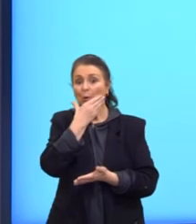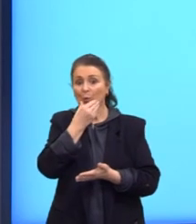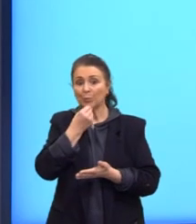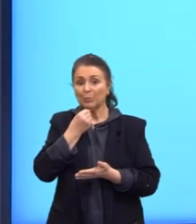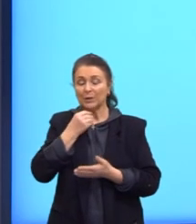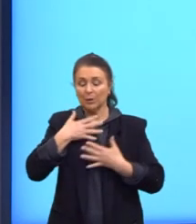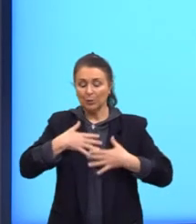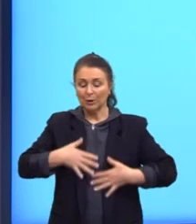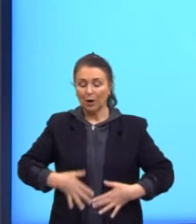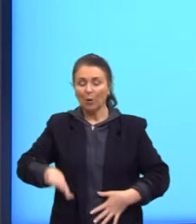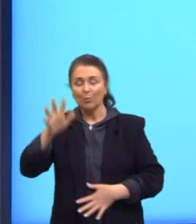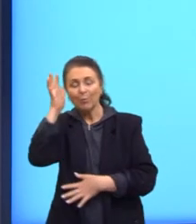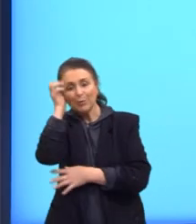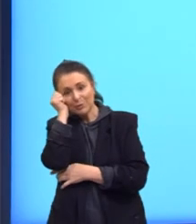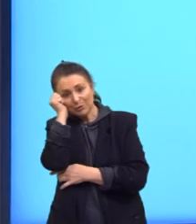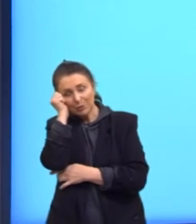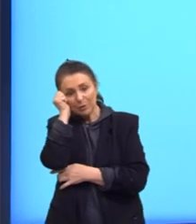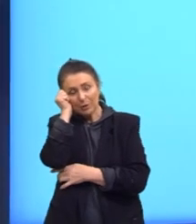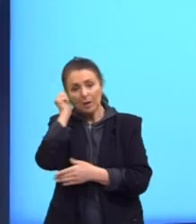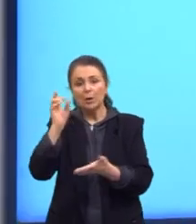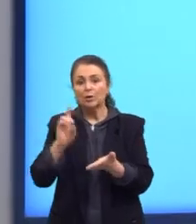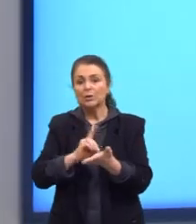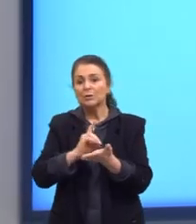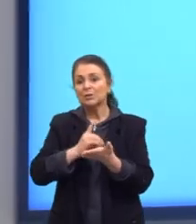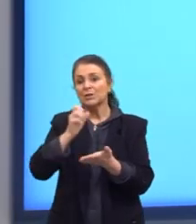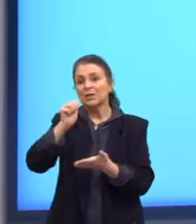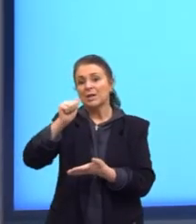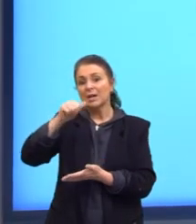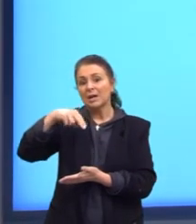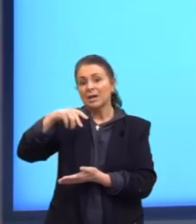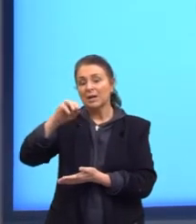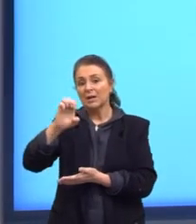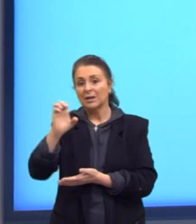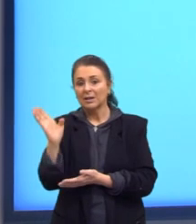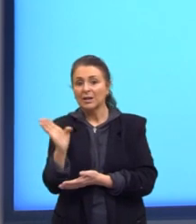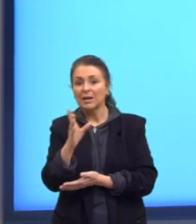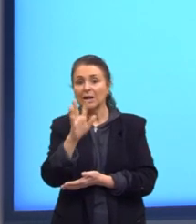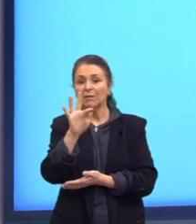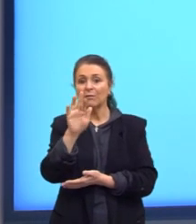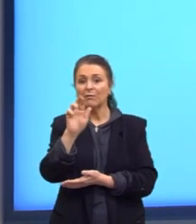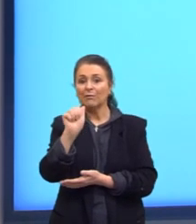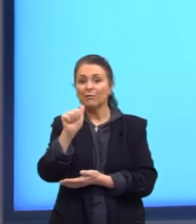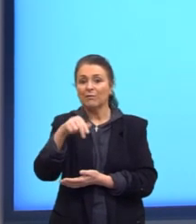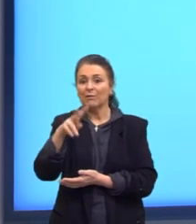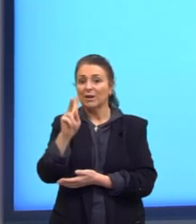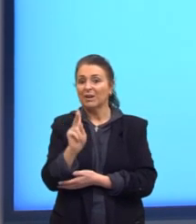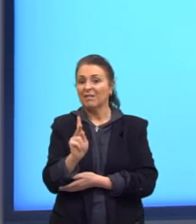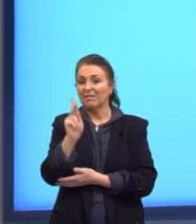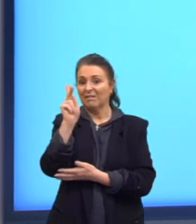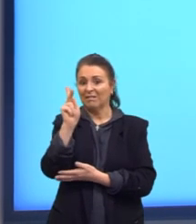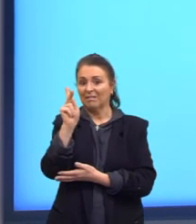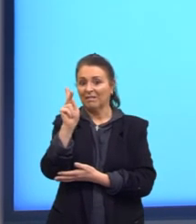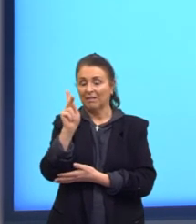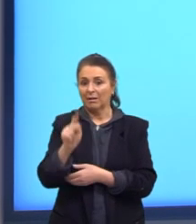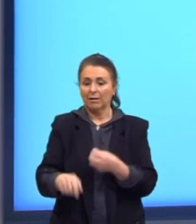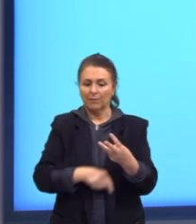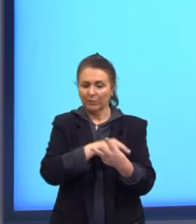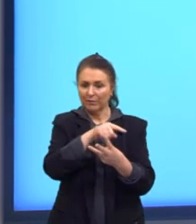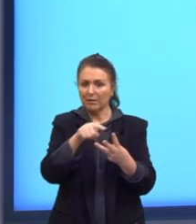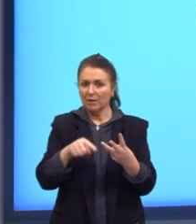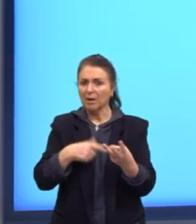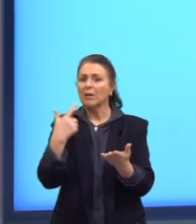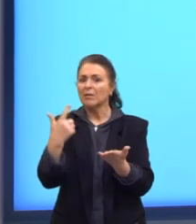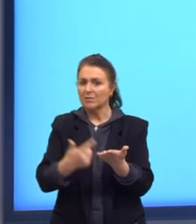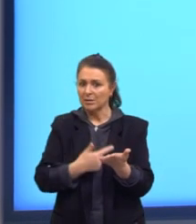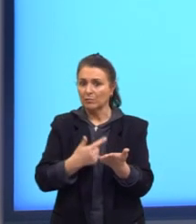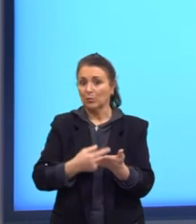Listrado e o Diário de Anne Frank. Vocês provavelmente ouviram falar desses três livros. É impossível que, ao